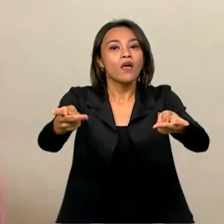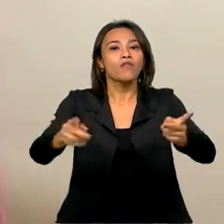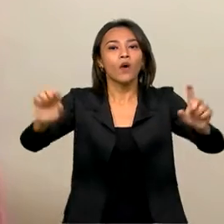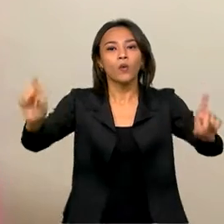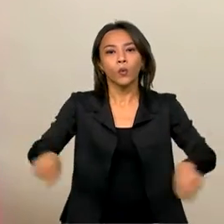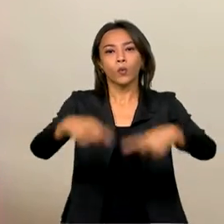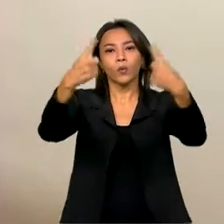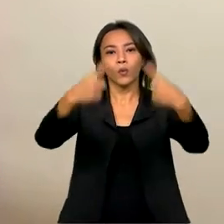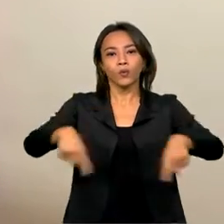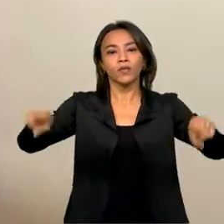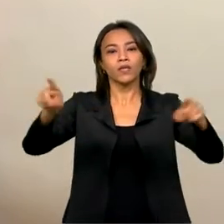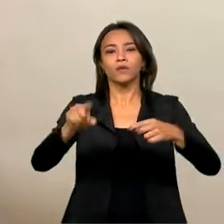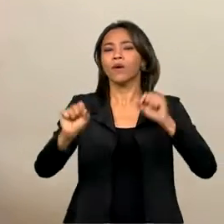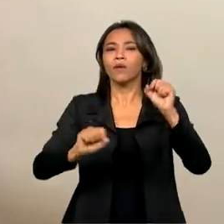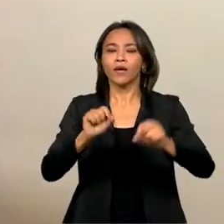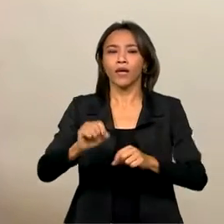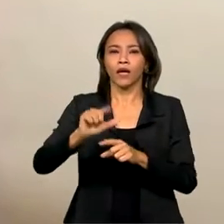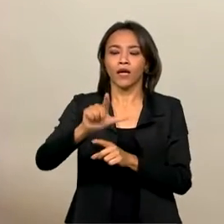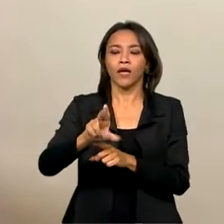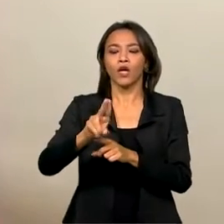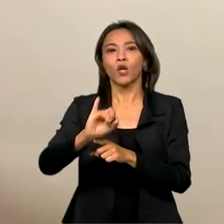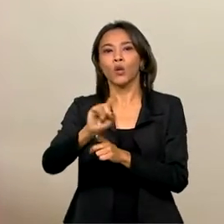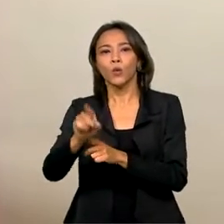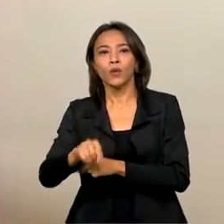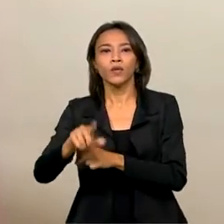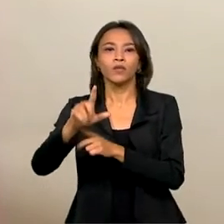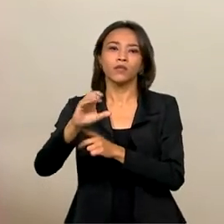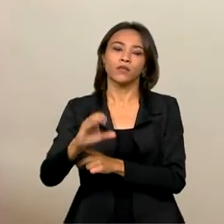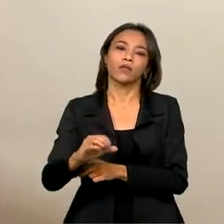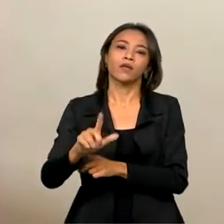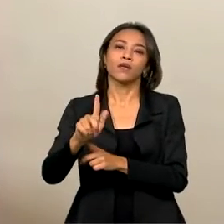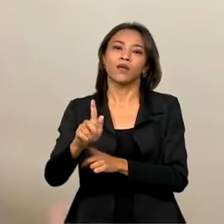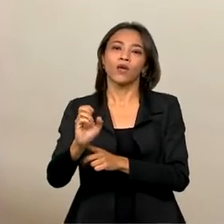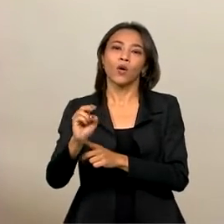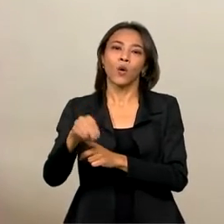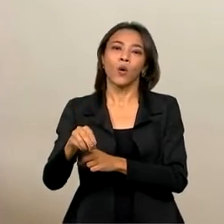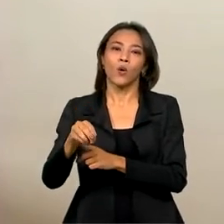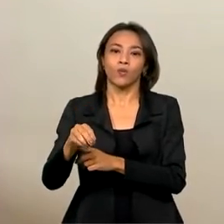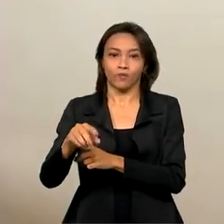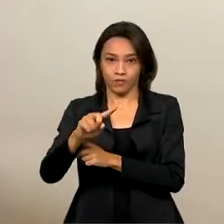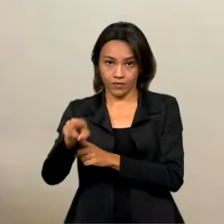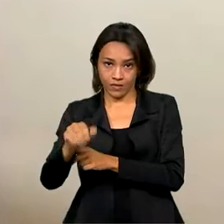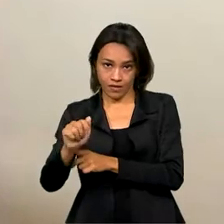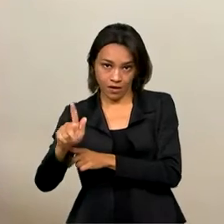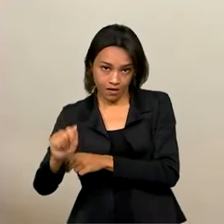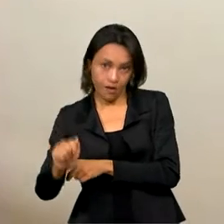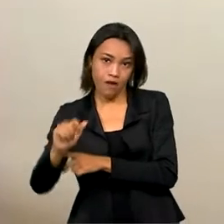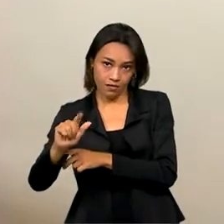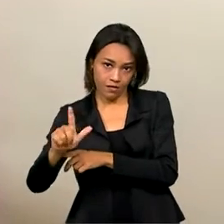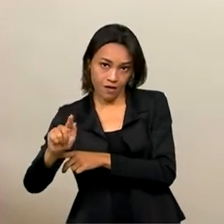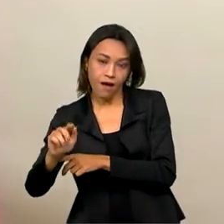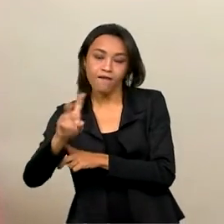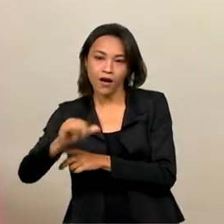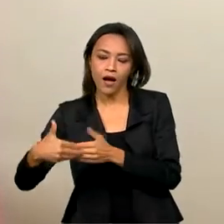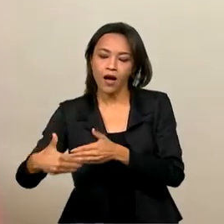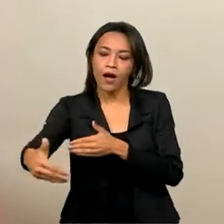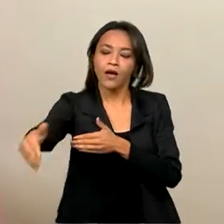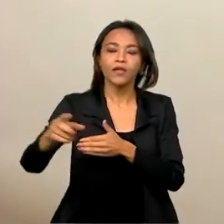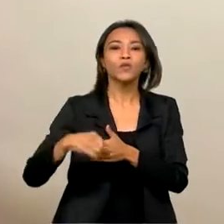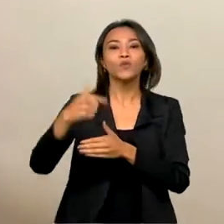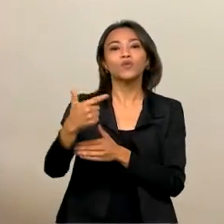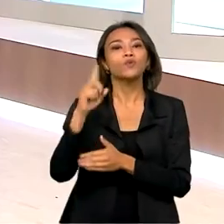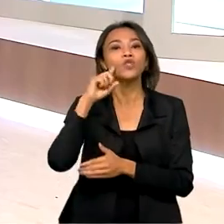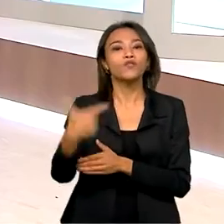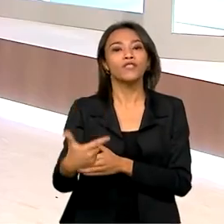tributo a Luiz Gonzaga, num concerto Gonzaga Sinfônico, que vai acontecer no dia 26, no palco do Vibrar